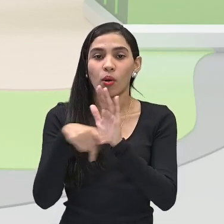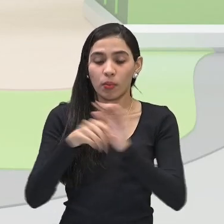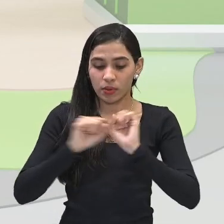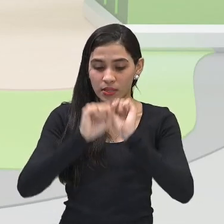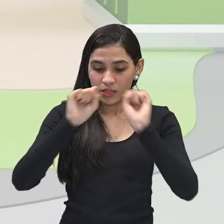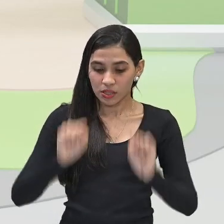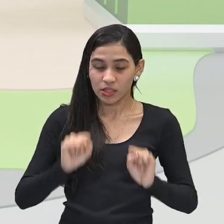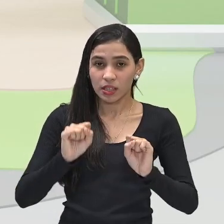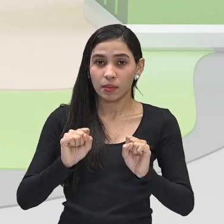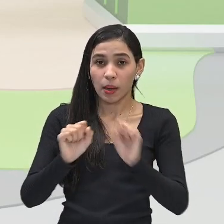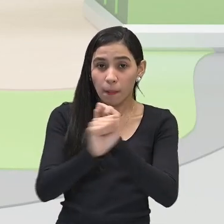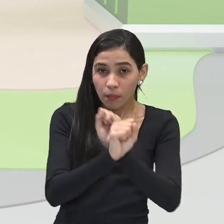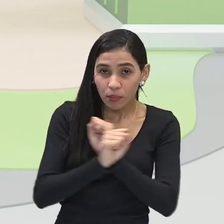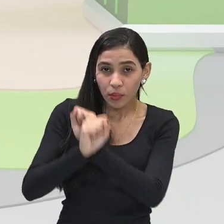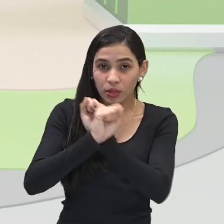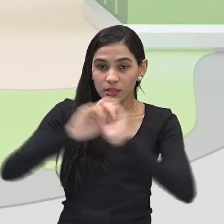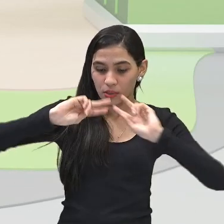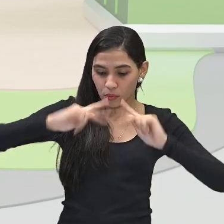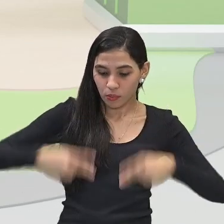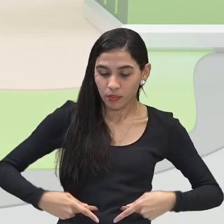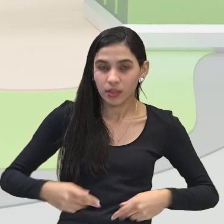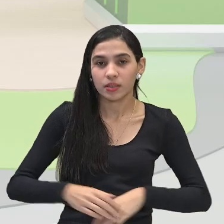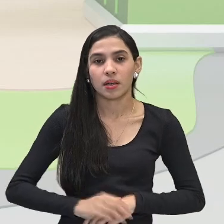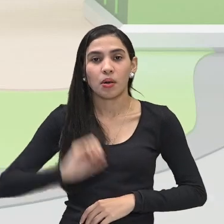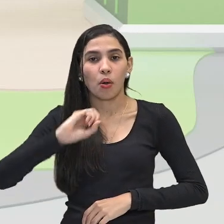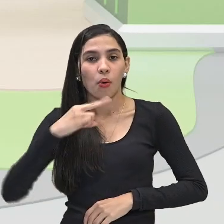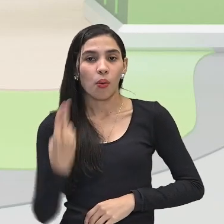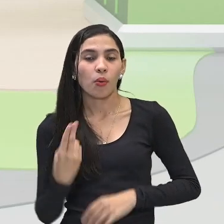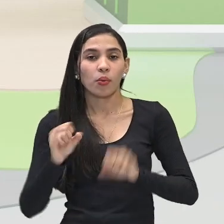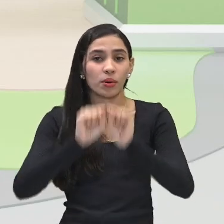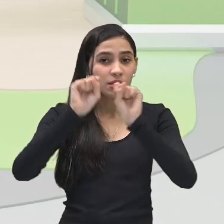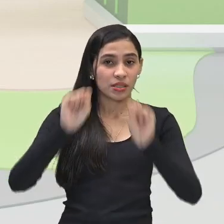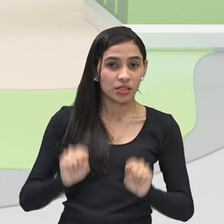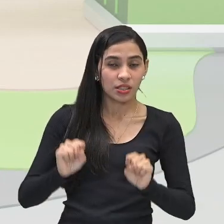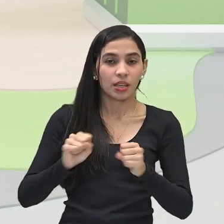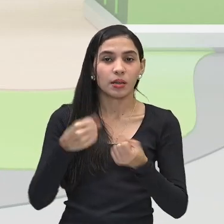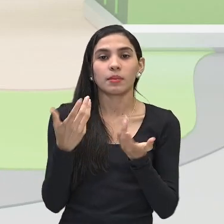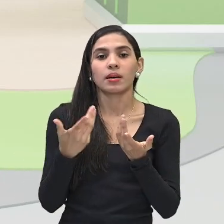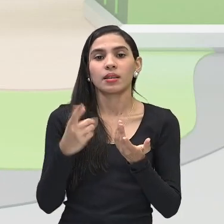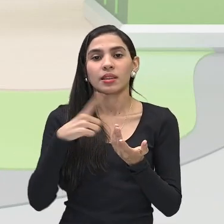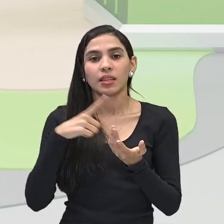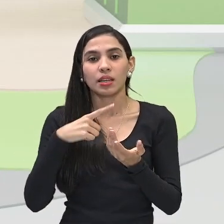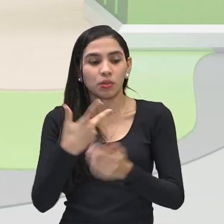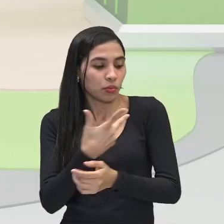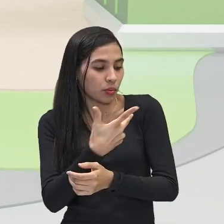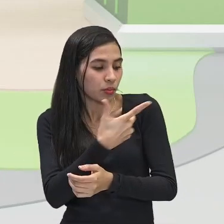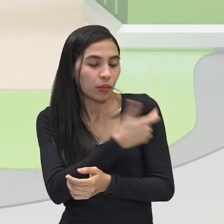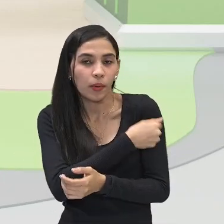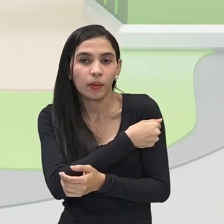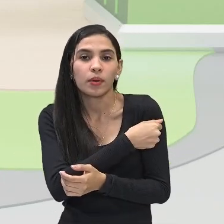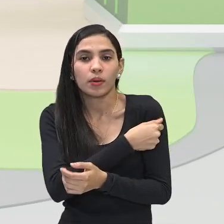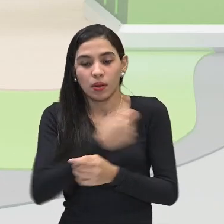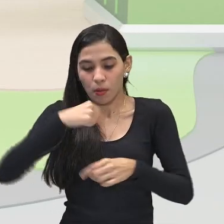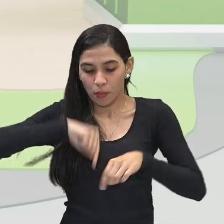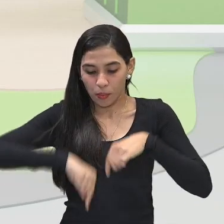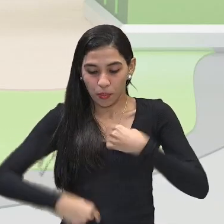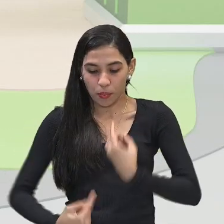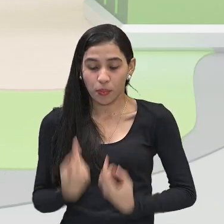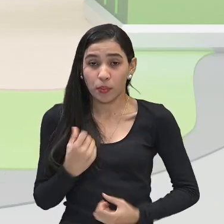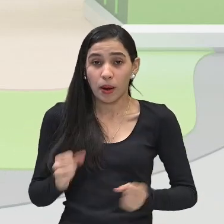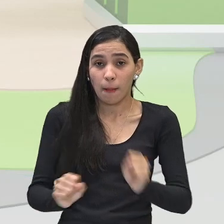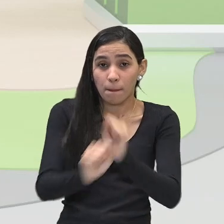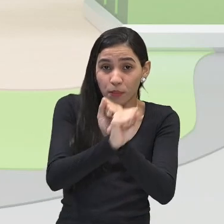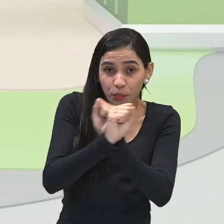natural ou aquele sistema imunológico que foi estimulado por vacinas, eles estão ali para nos